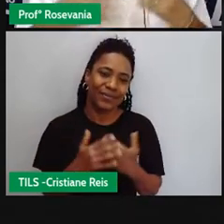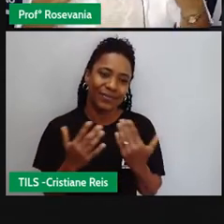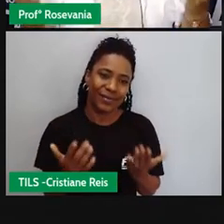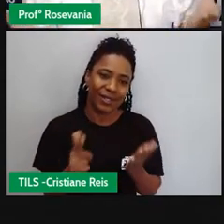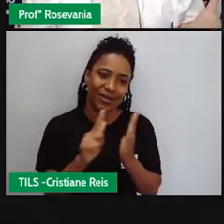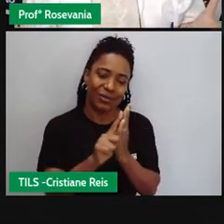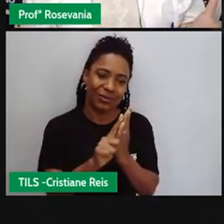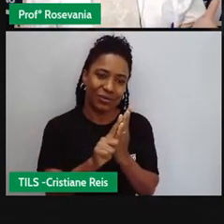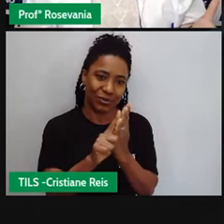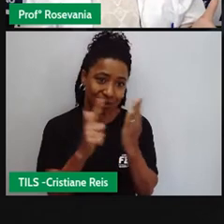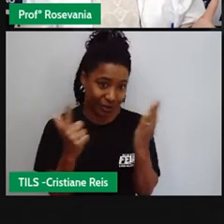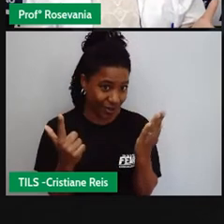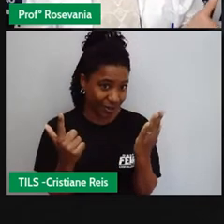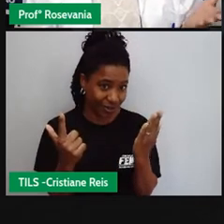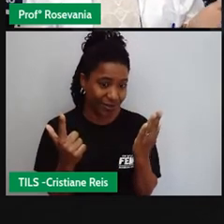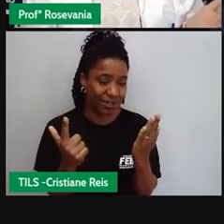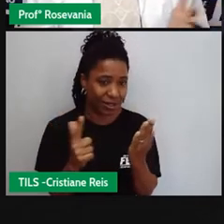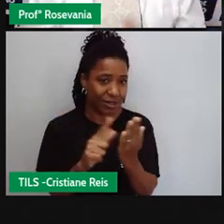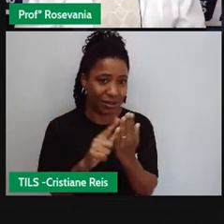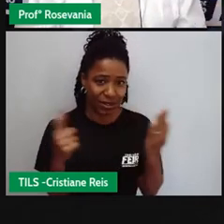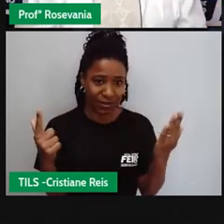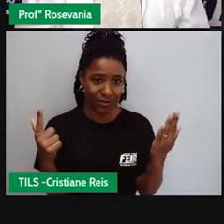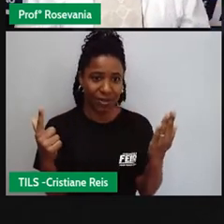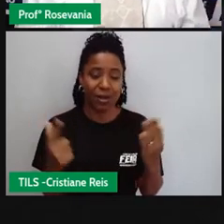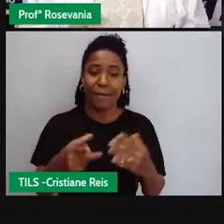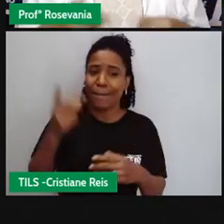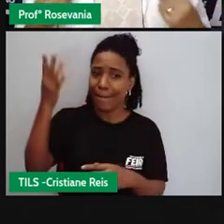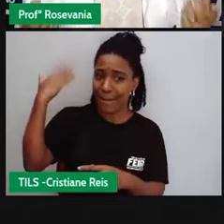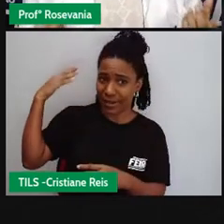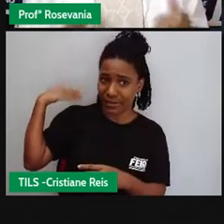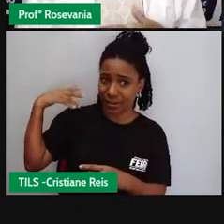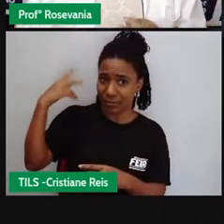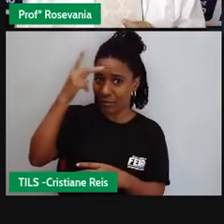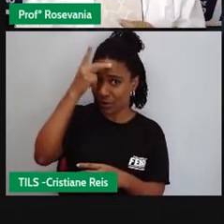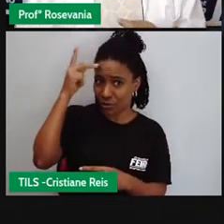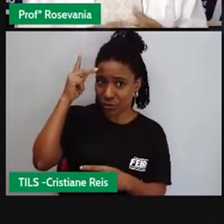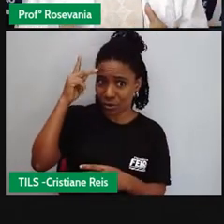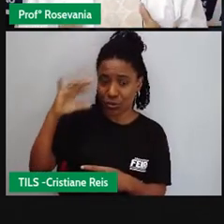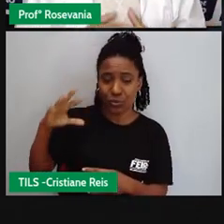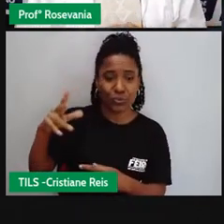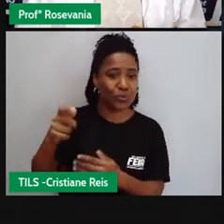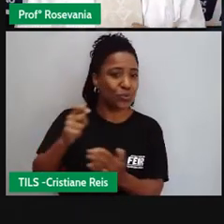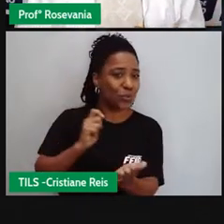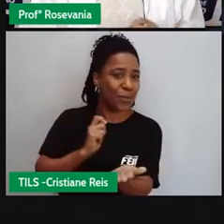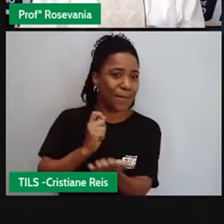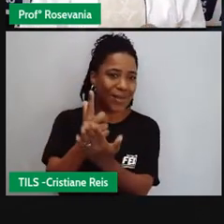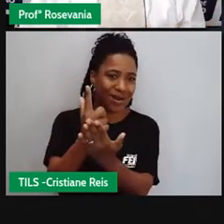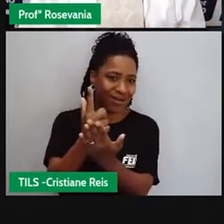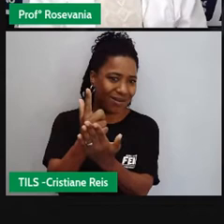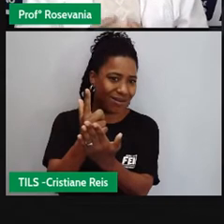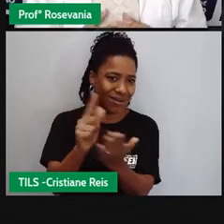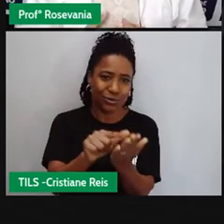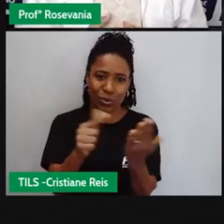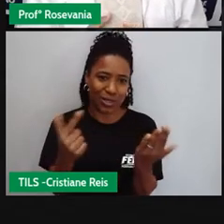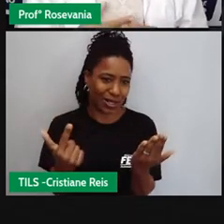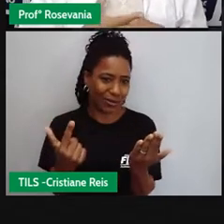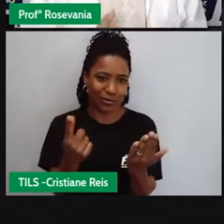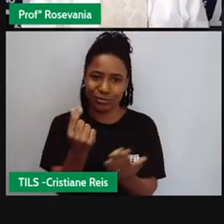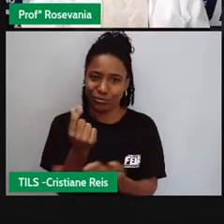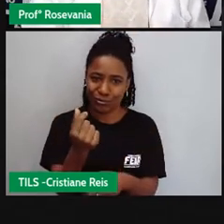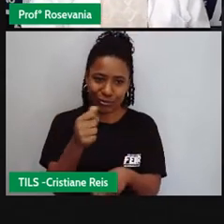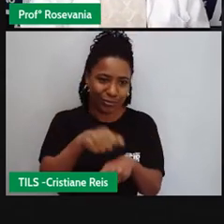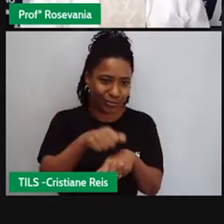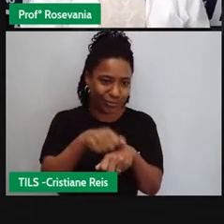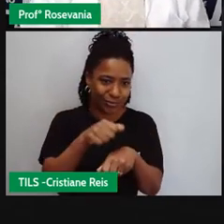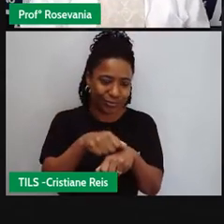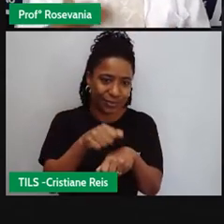não era todo mundo que tinha condições de ter, de comprar o jornal, primeiro porque aqui no Brasil, já que a está falando do Brasil, não